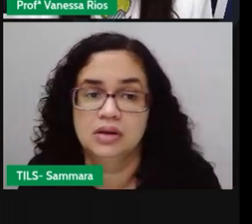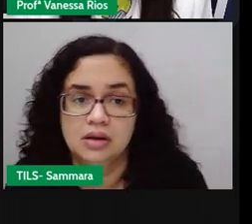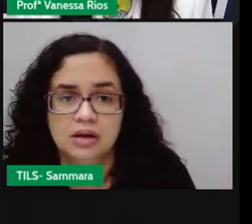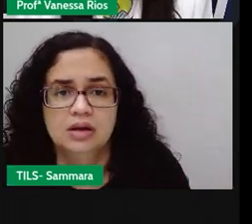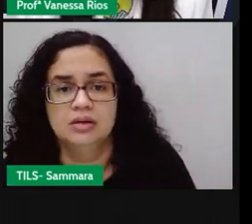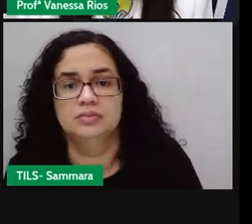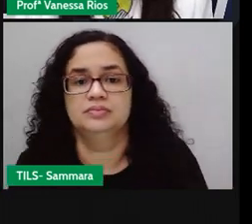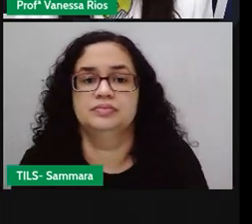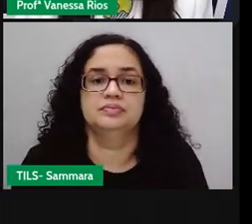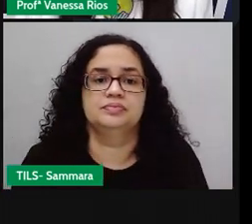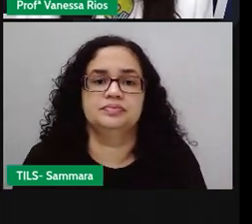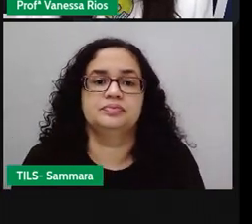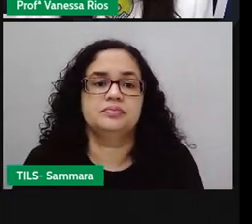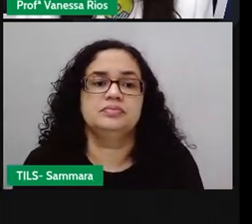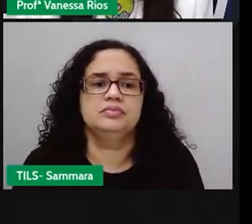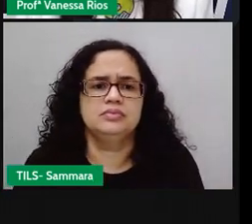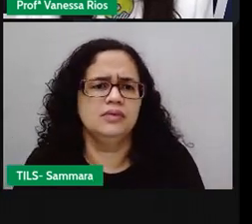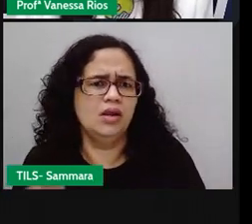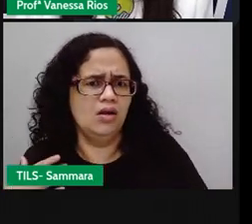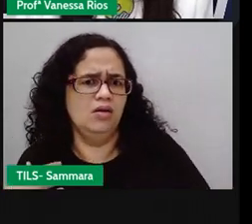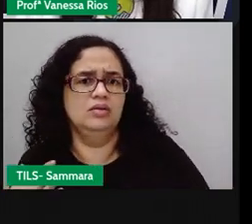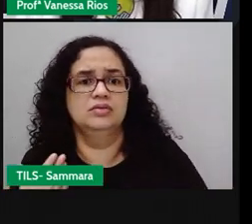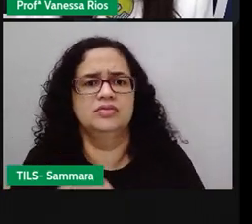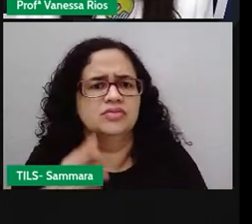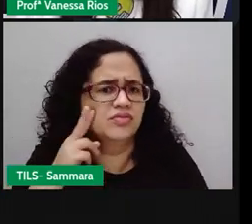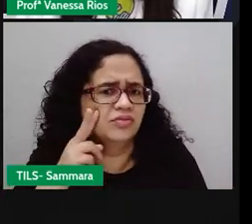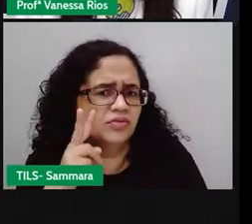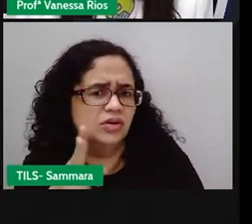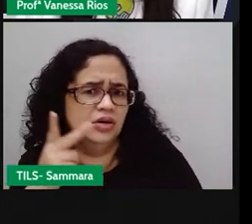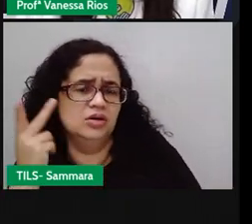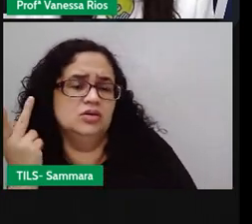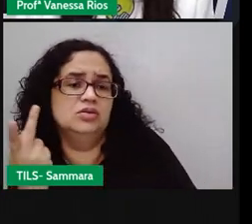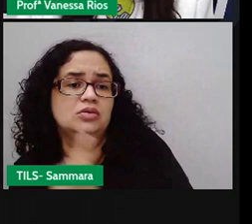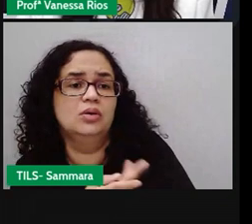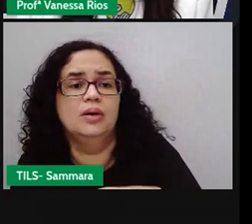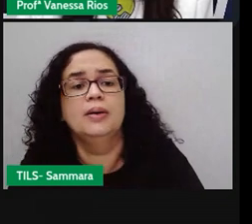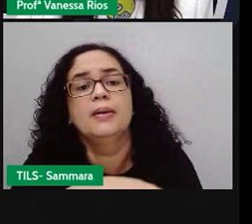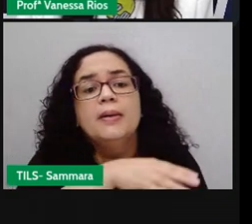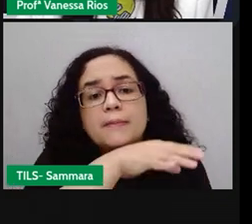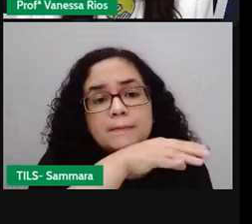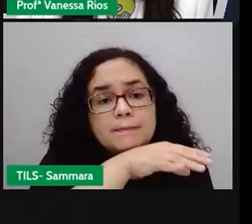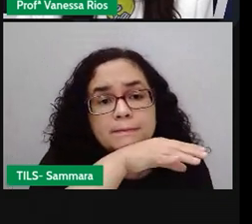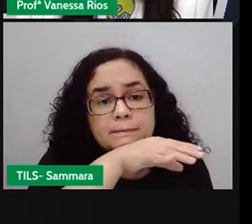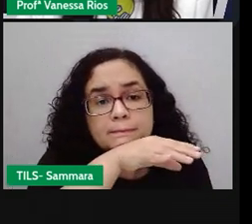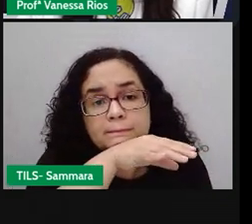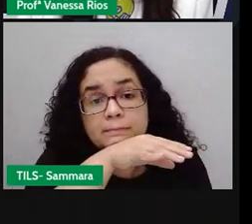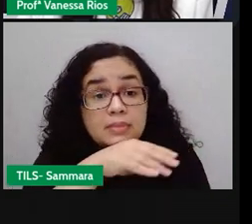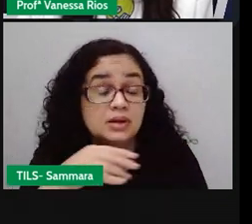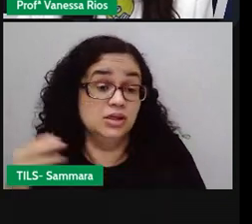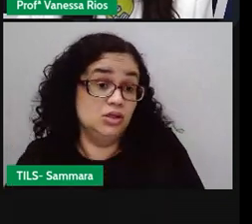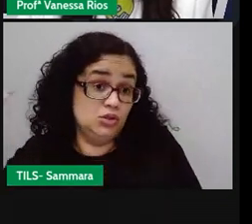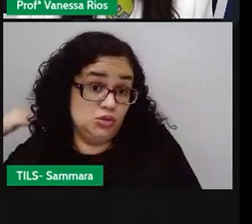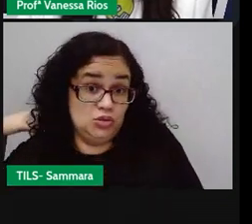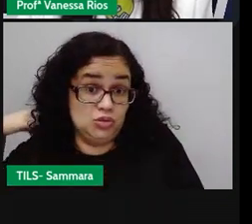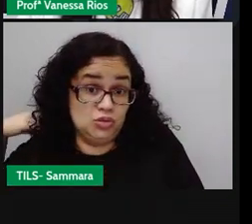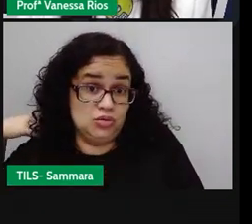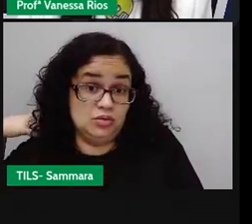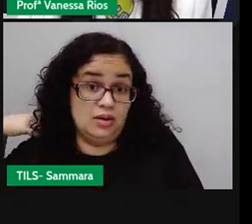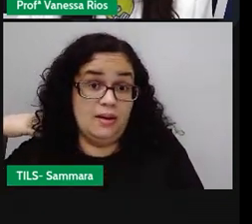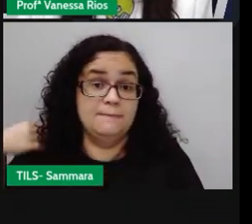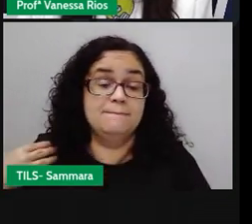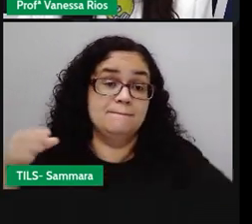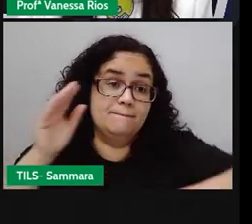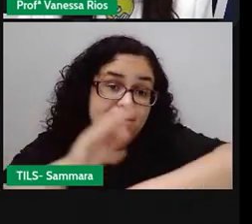Olha só. Nossa Senhora viu o que aconteceu e salvou o bichinho. Mas nas suas costas